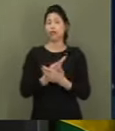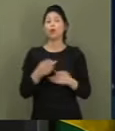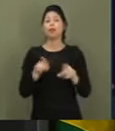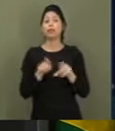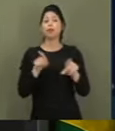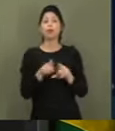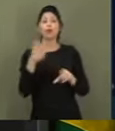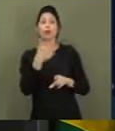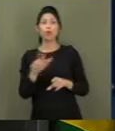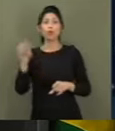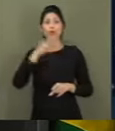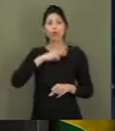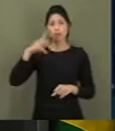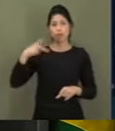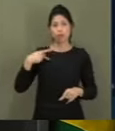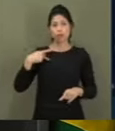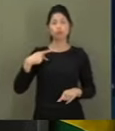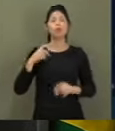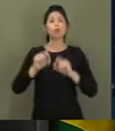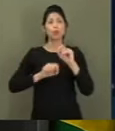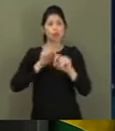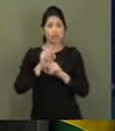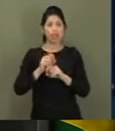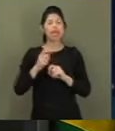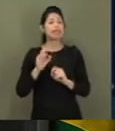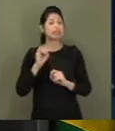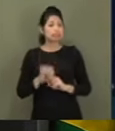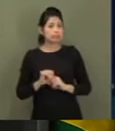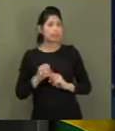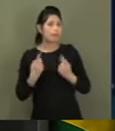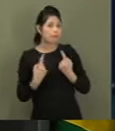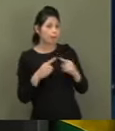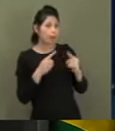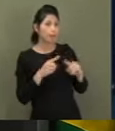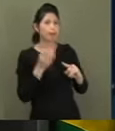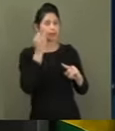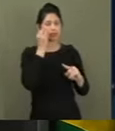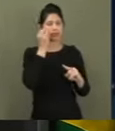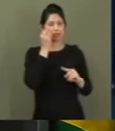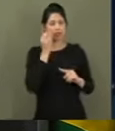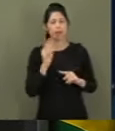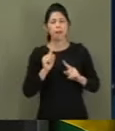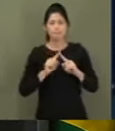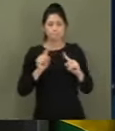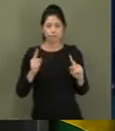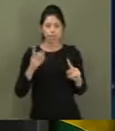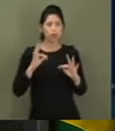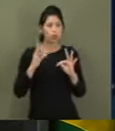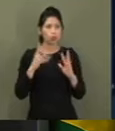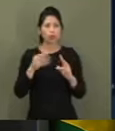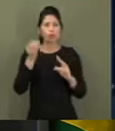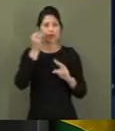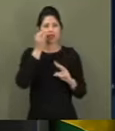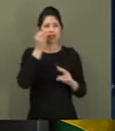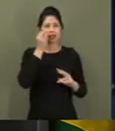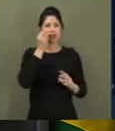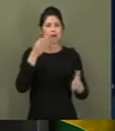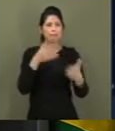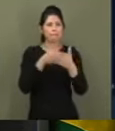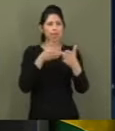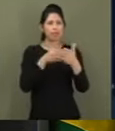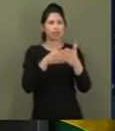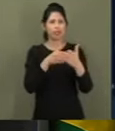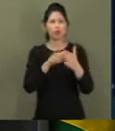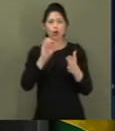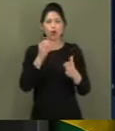pelo Ministério Público, quando provocado. Tudo isso para buscar impedir ou pelo menos dificultar